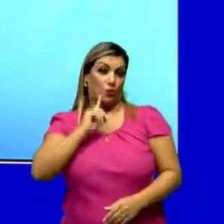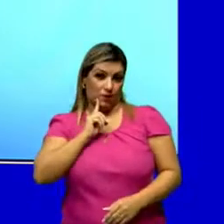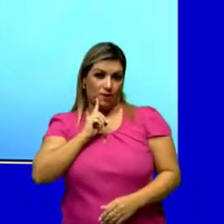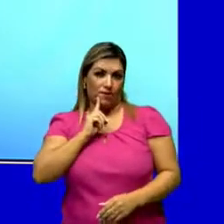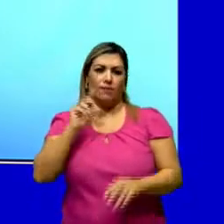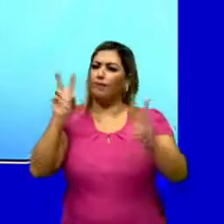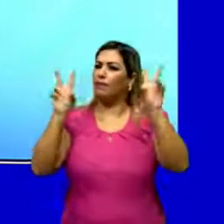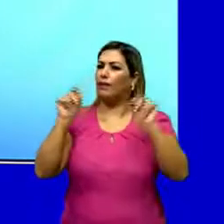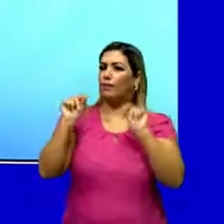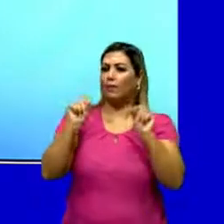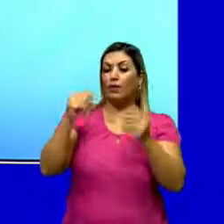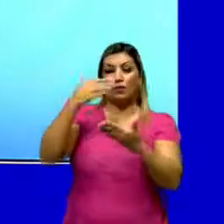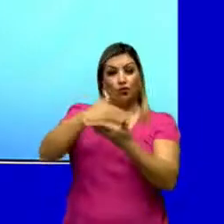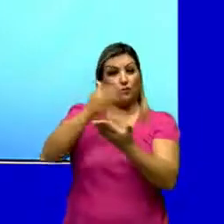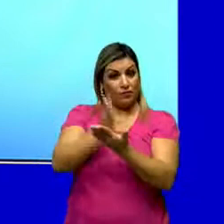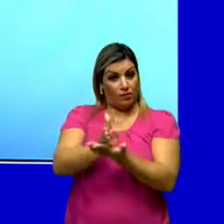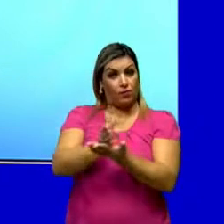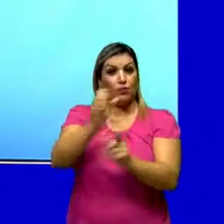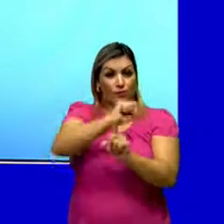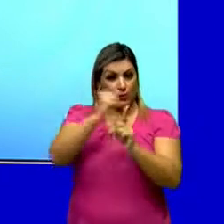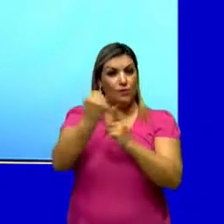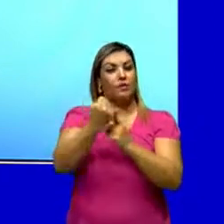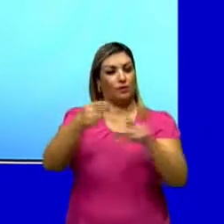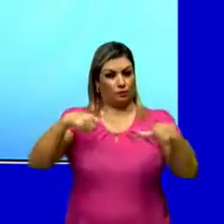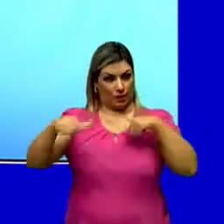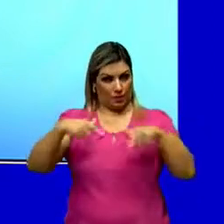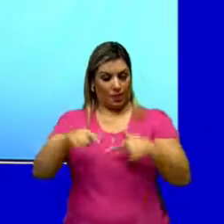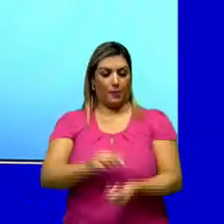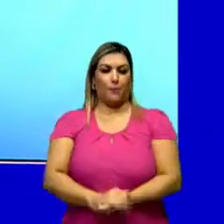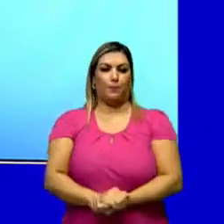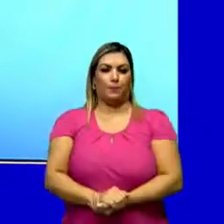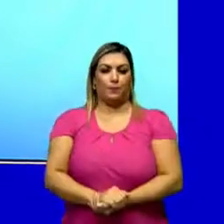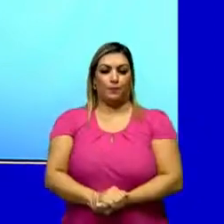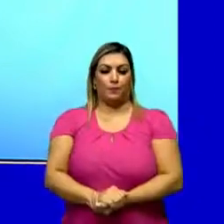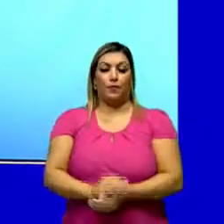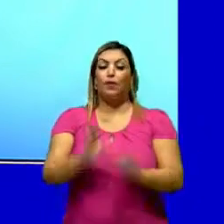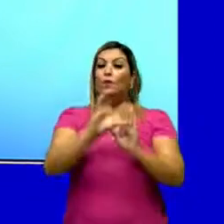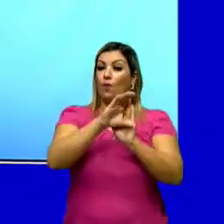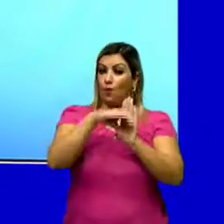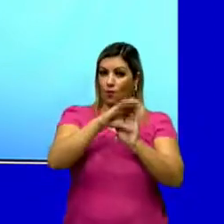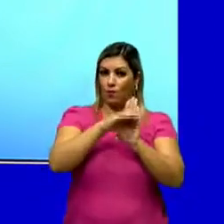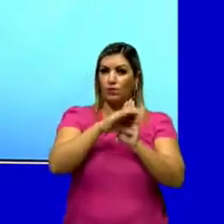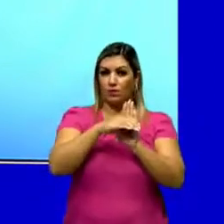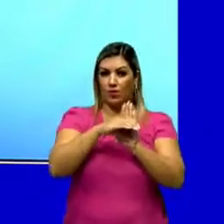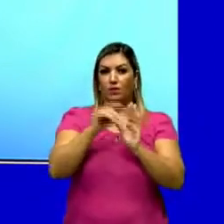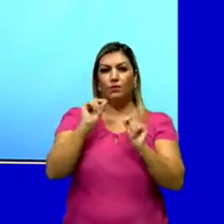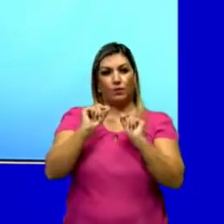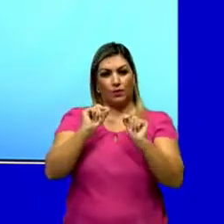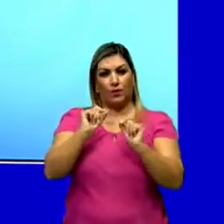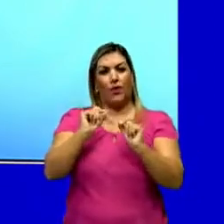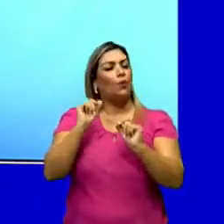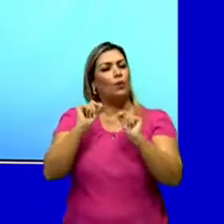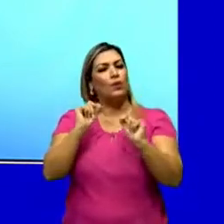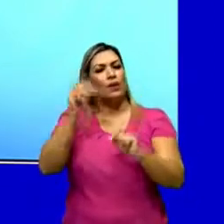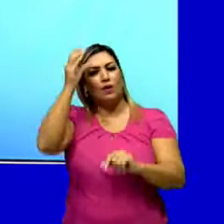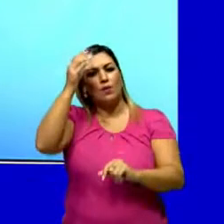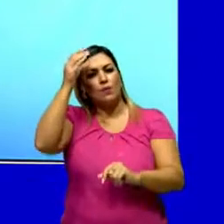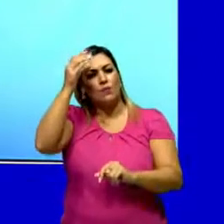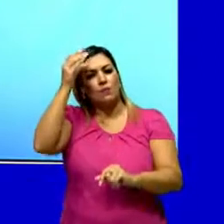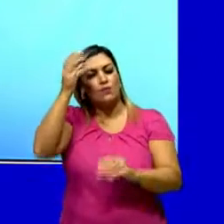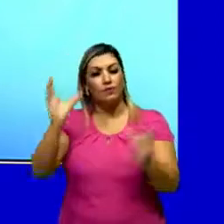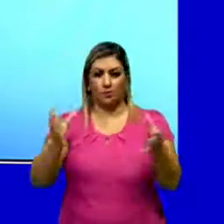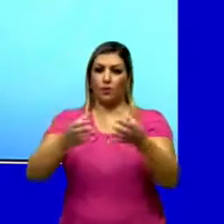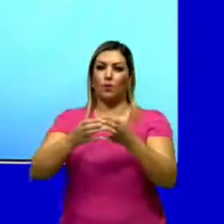é intitulado Da Divisão Social do Trabalho. Vamos lá? É o conceito, é a denominação do que é a consciência